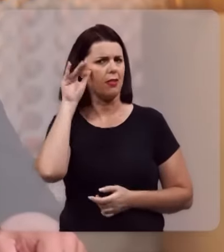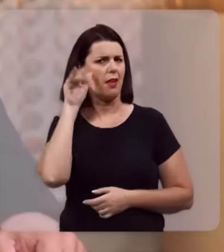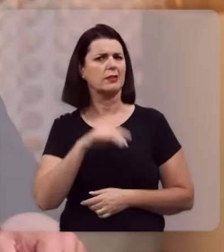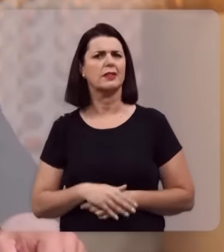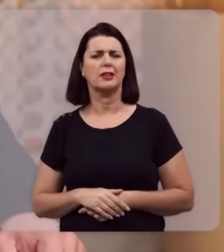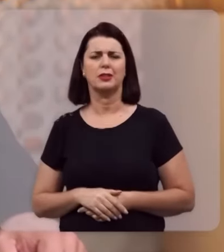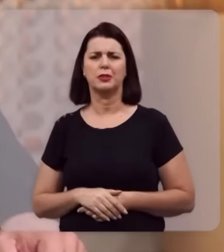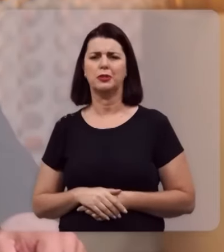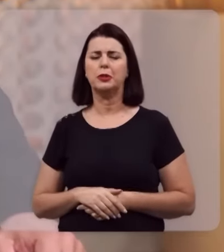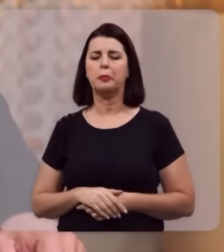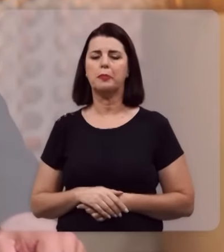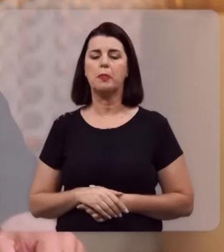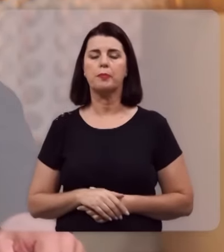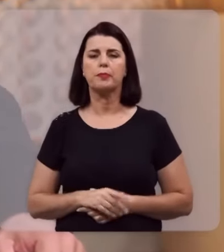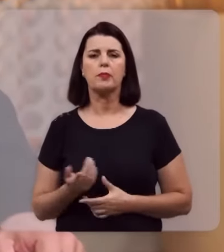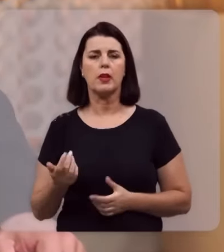interessante.